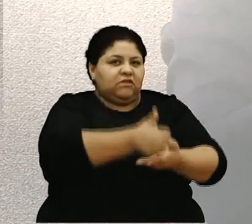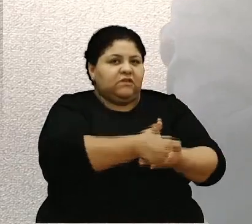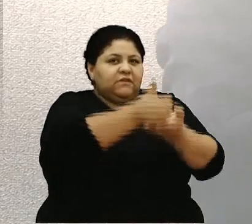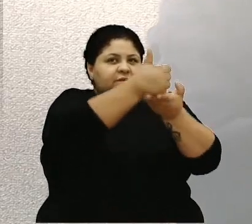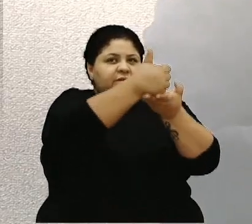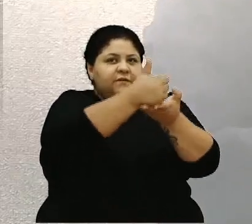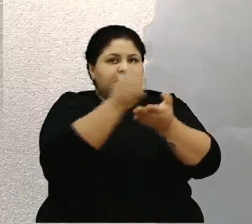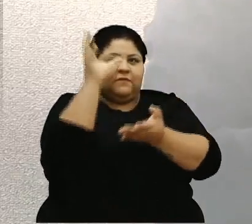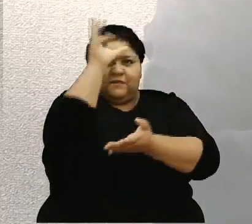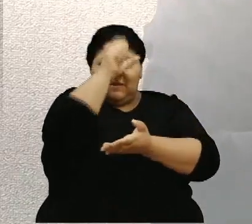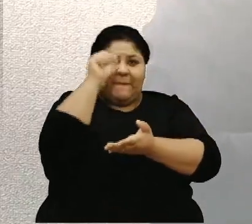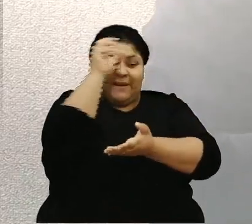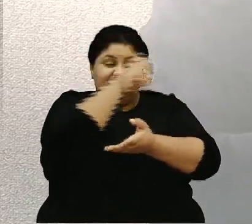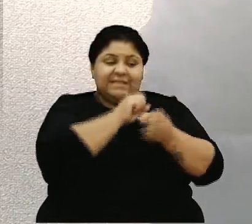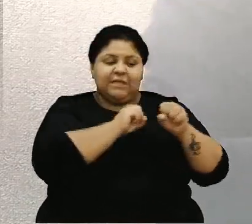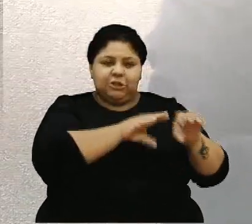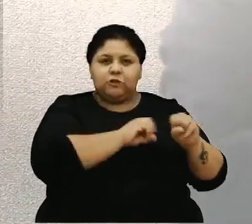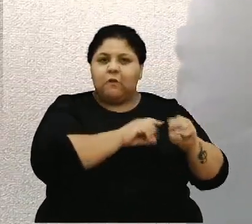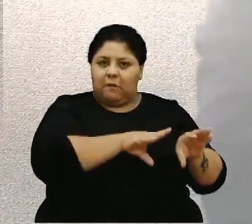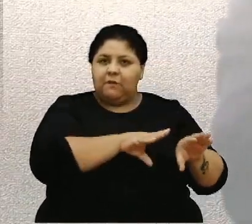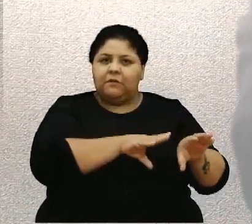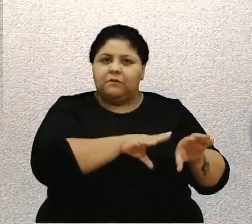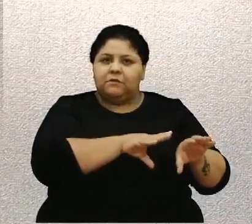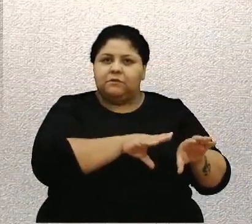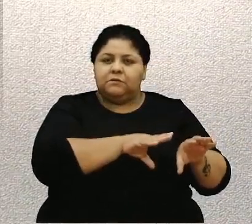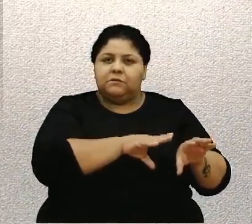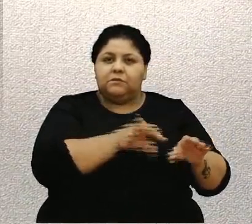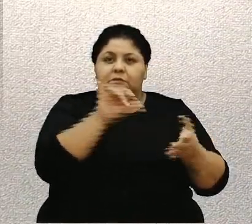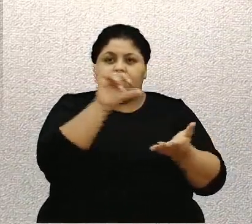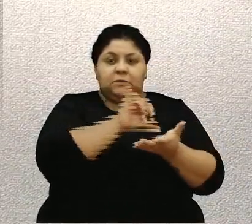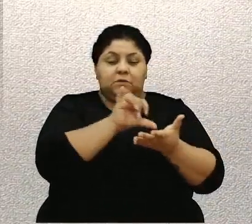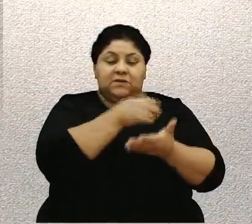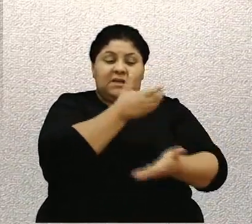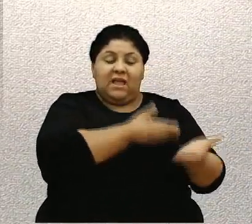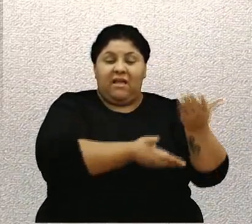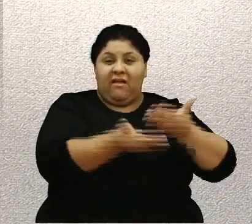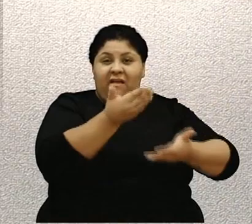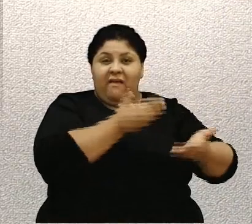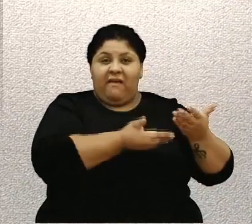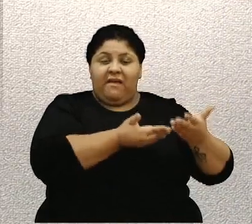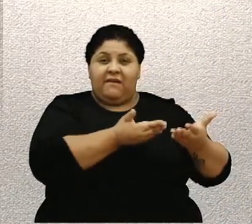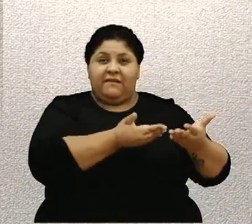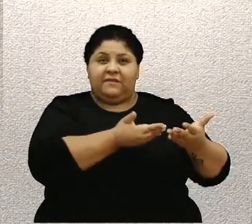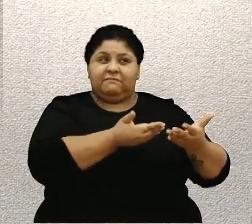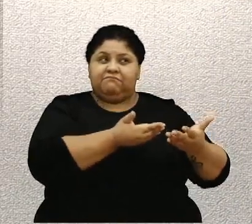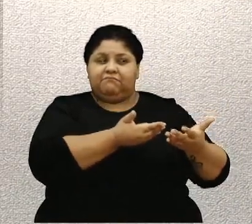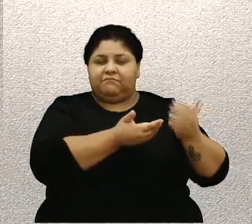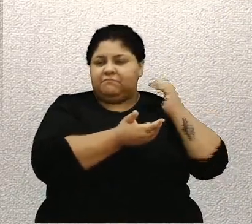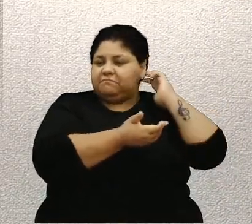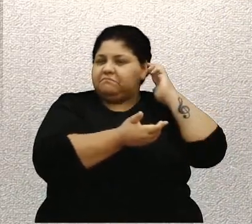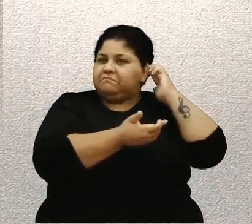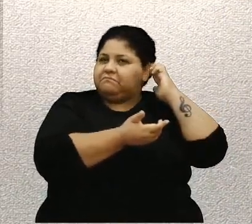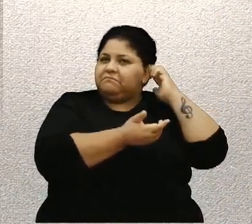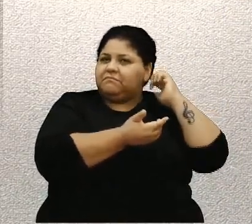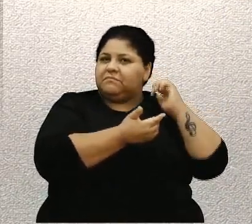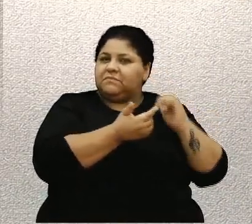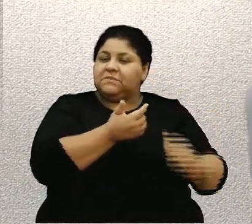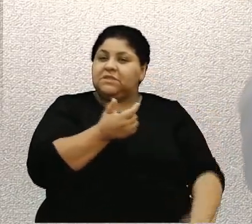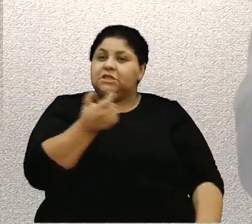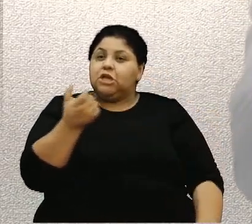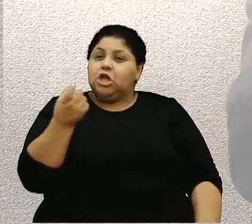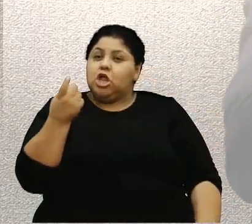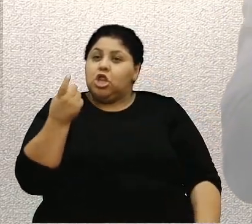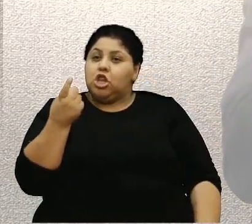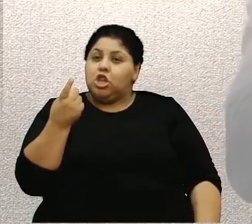Aprendizagem Escolar. É um centro que vai atender, vamos dizer assim, vai ser atendido por 12 professores